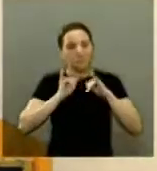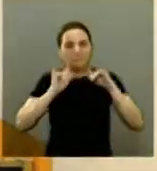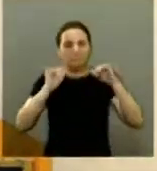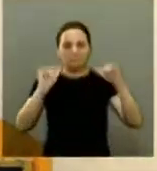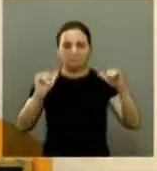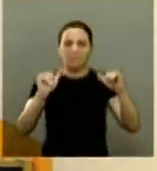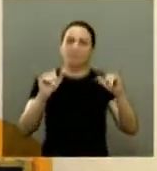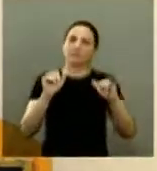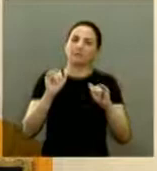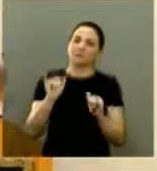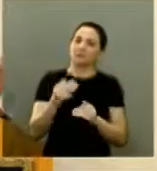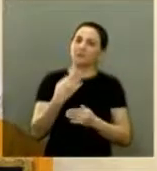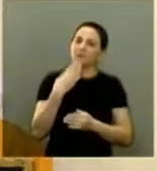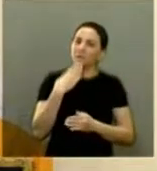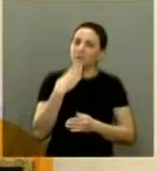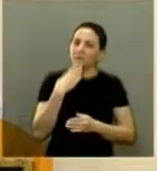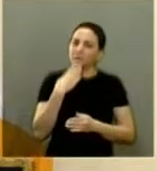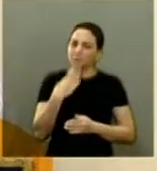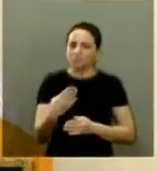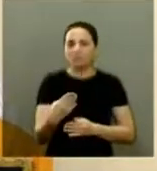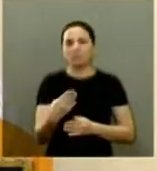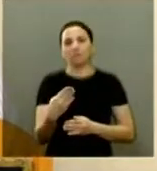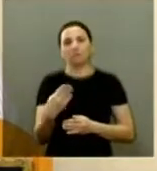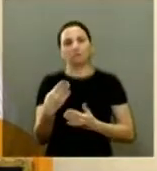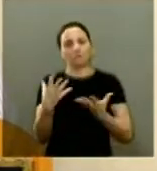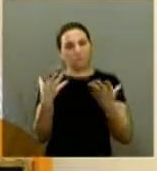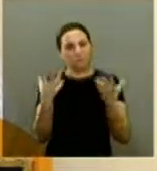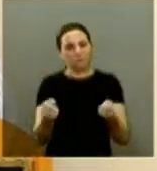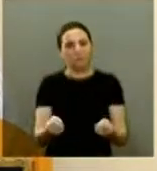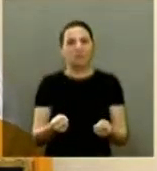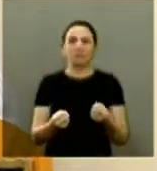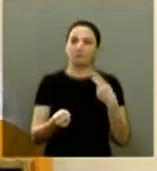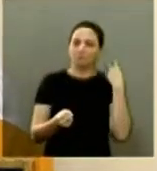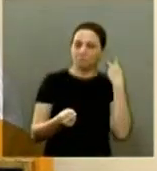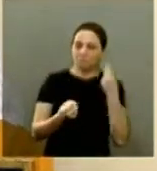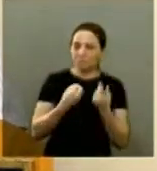em atender a bem eu acho que a todos os vereadores